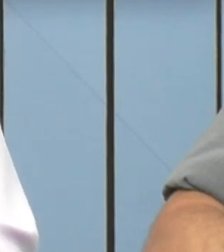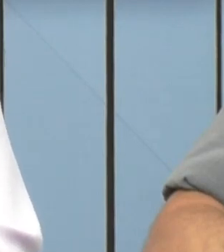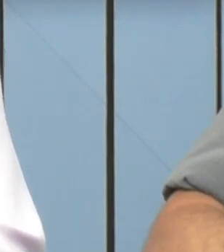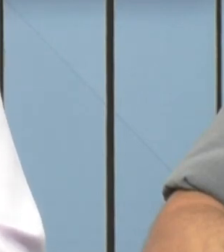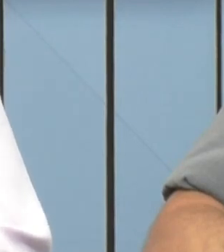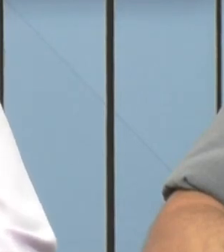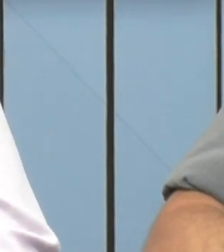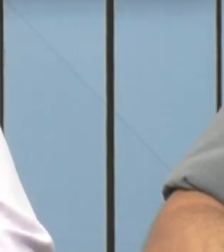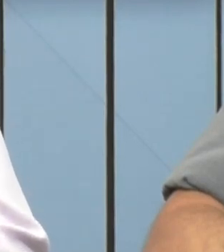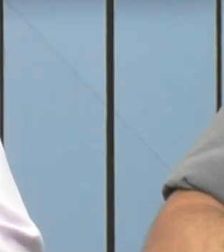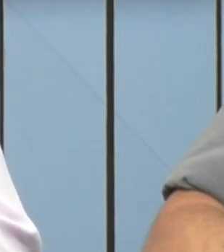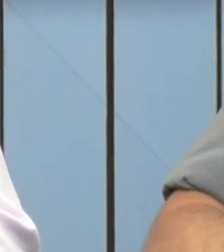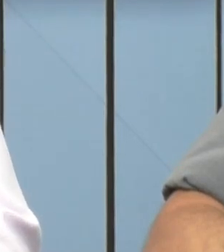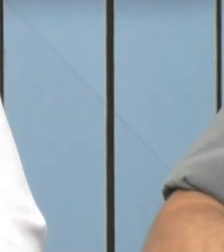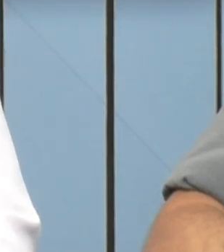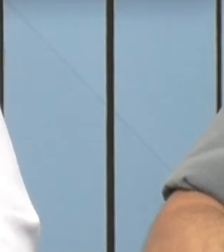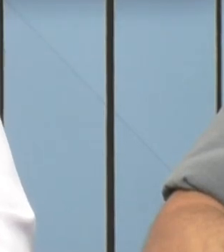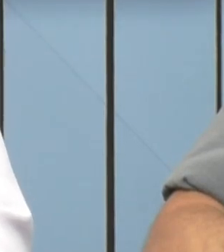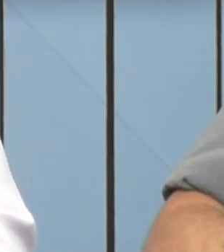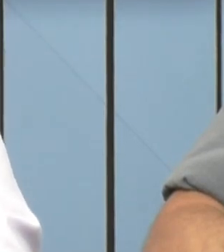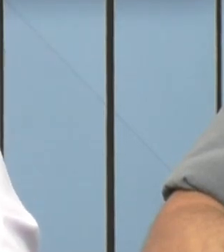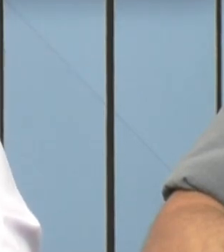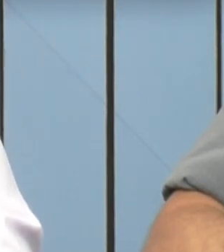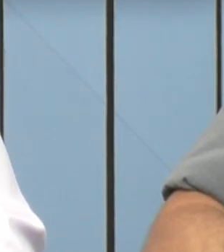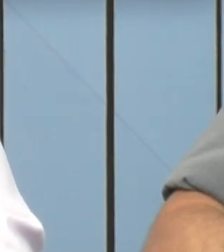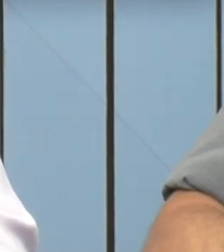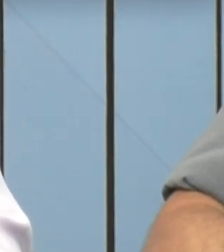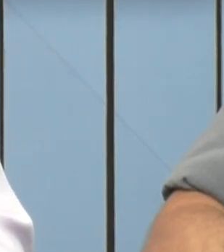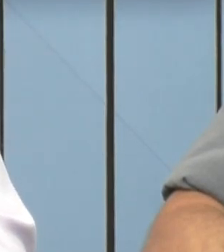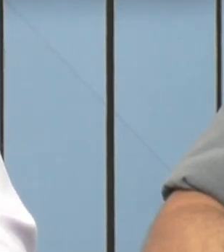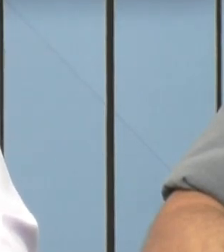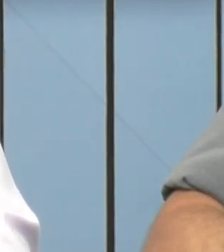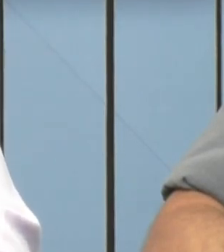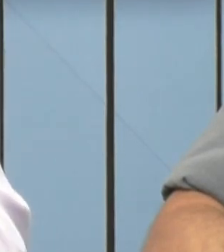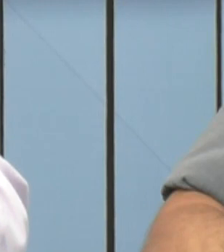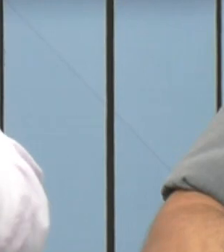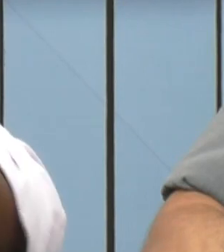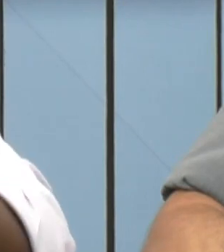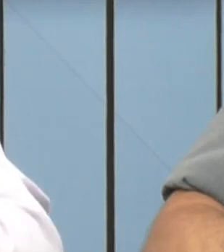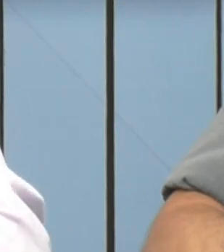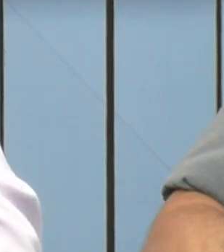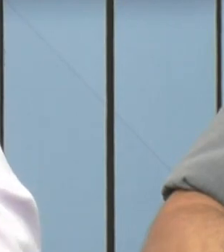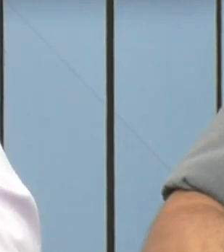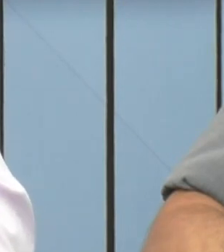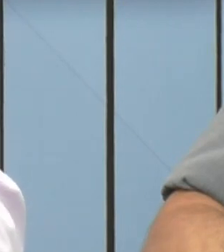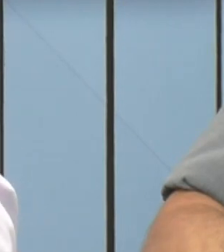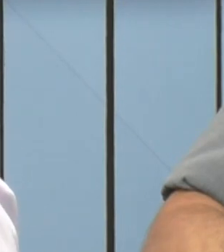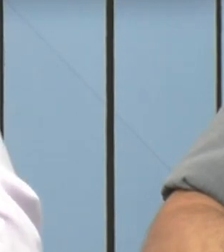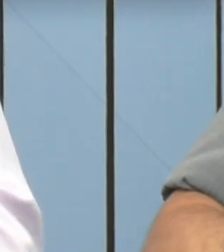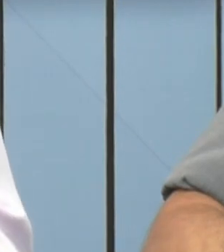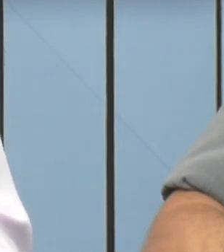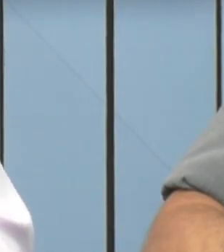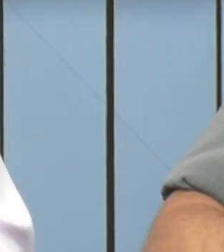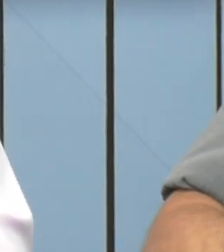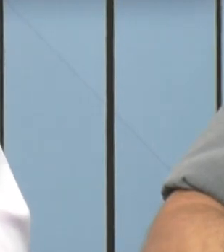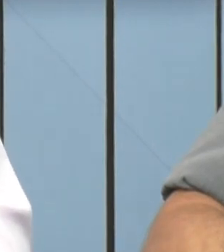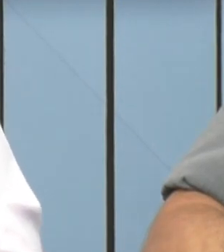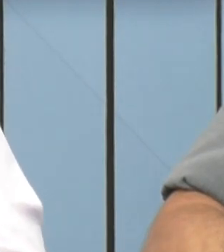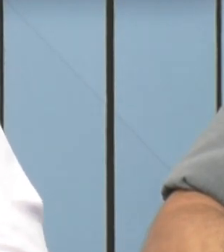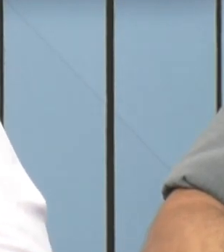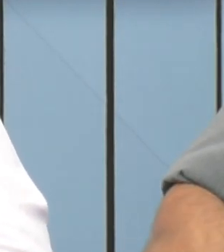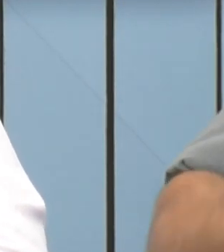mínima e tenha mostrado algo que dá para a gente replicar dá para a gente fazer igual dá para a gente poder trabalhar